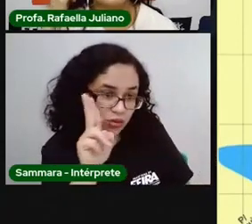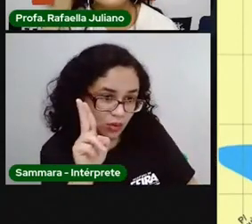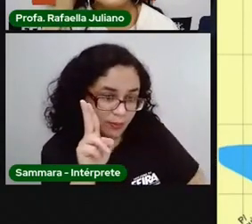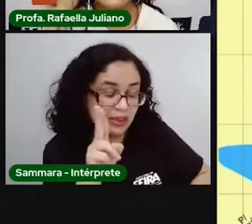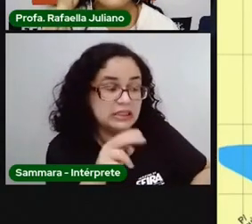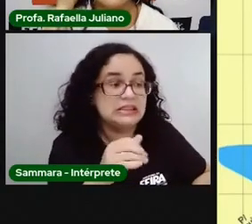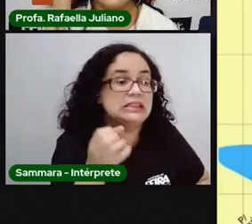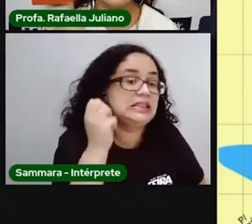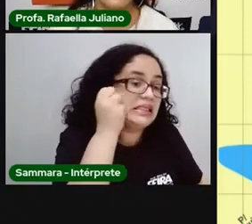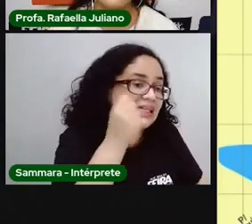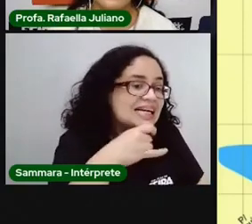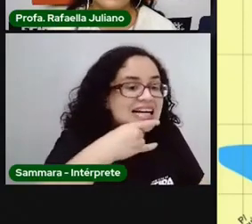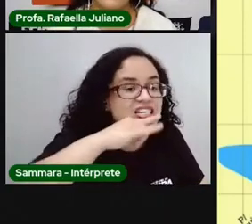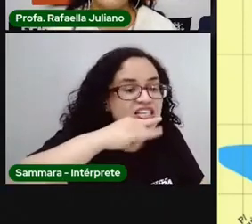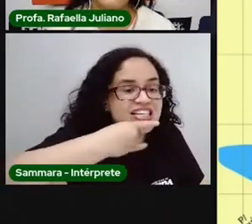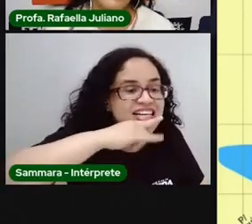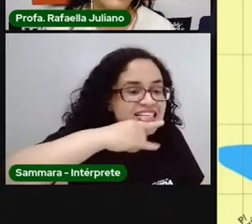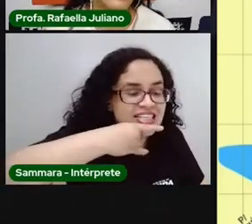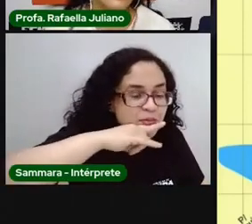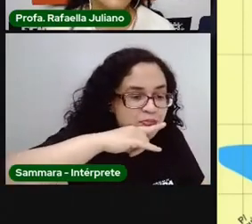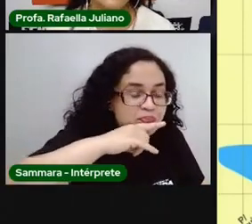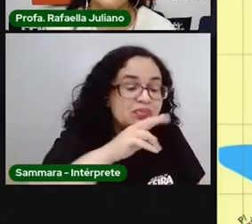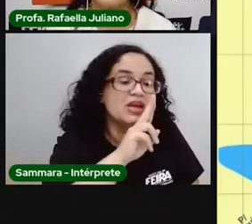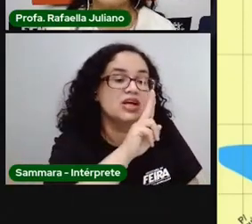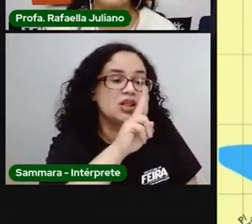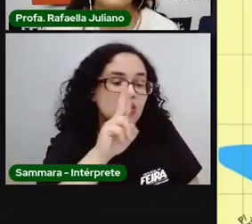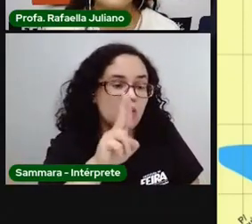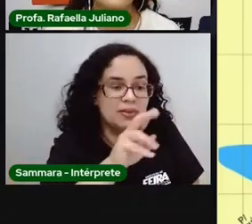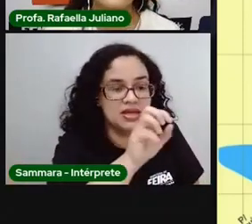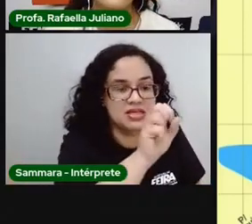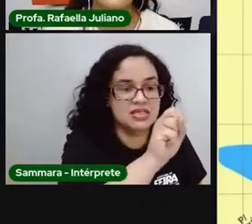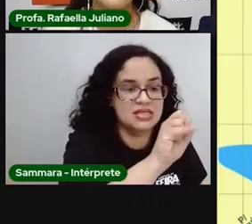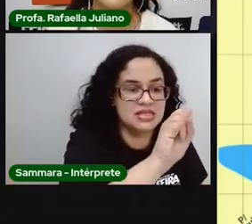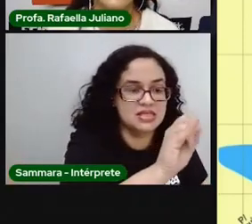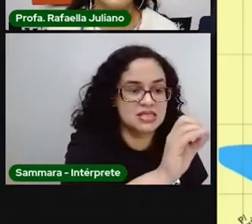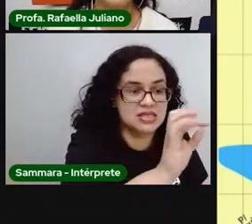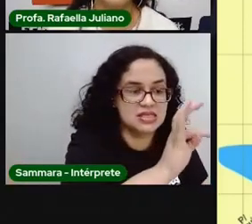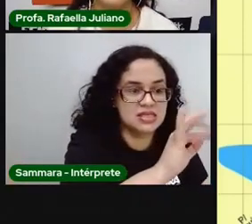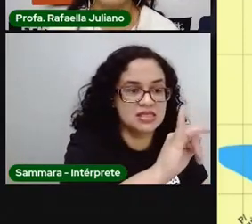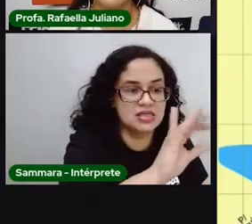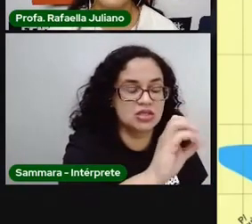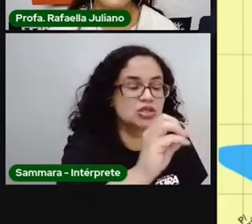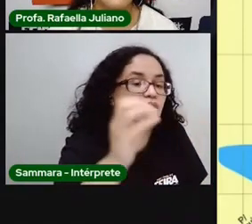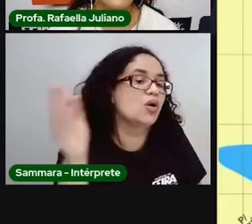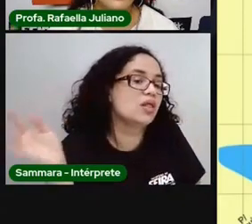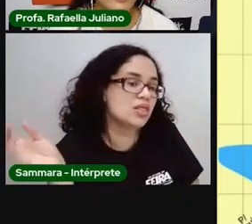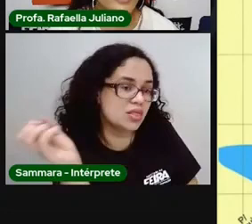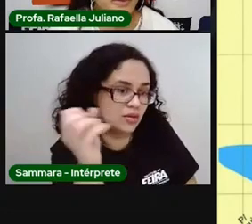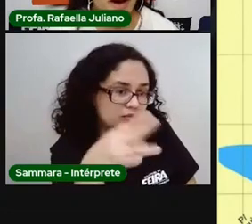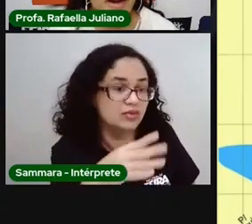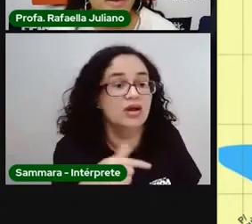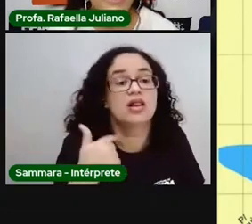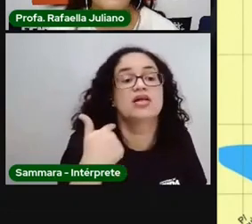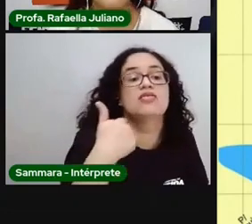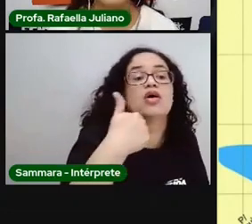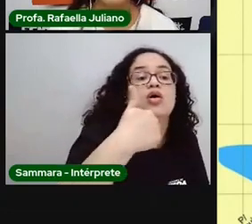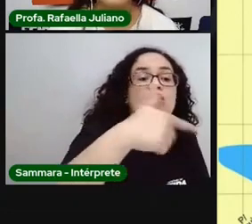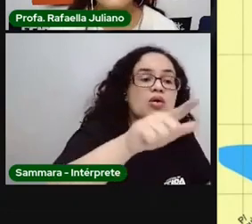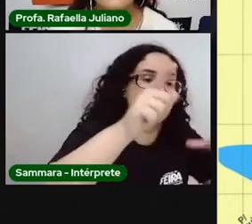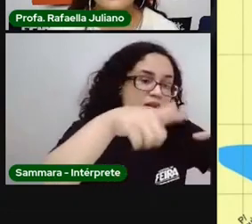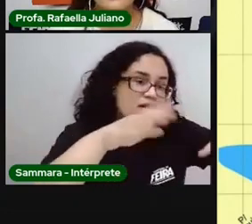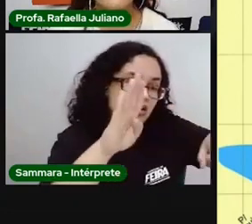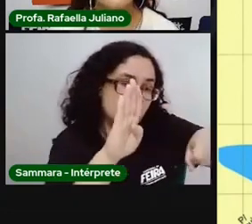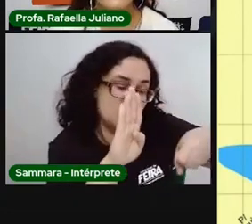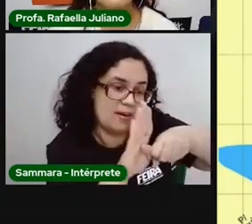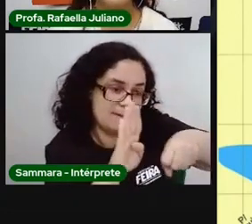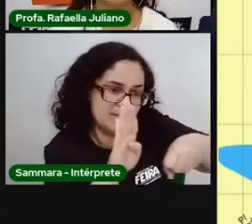dessa cachaça, dessa água ardente, o bairro passou a se chamar Sítio Novo. Agora Pro Rafa vai morar em outro bairro, que é o bairro